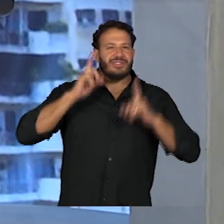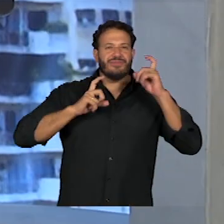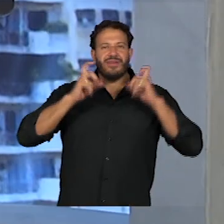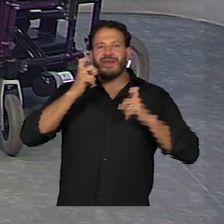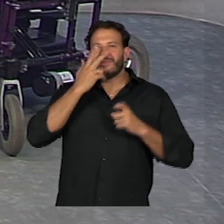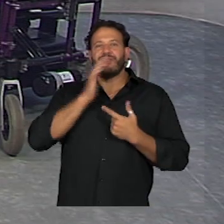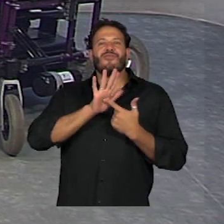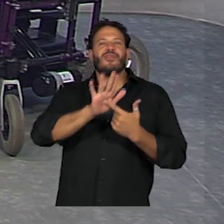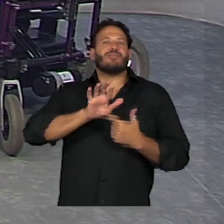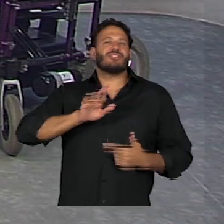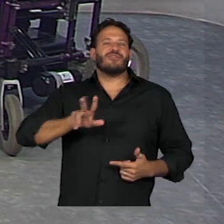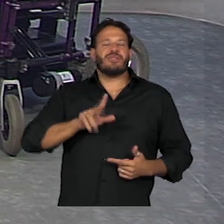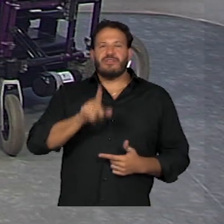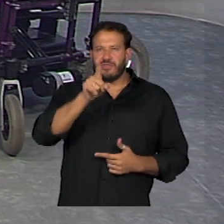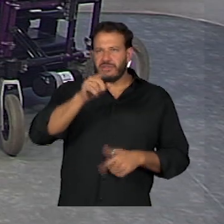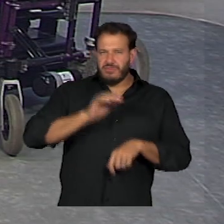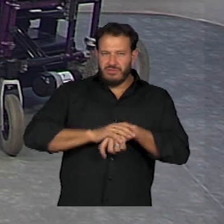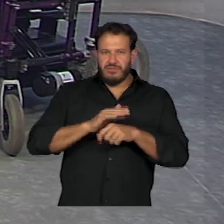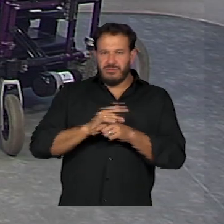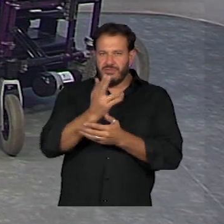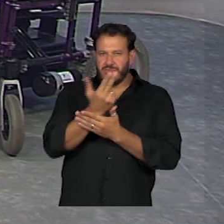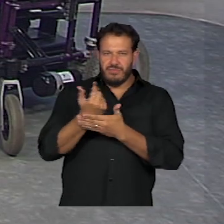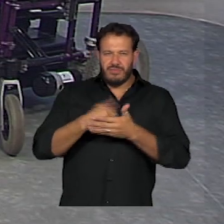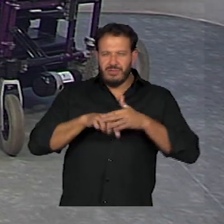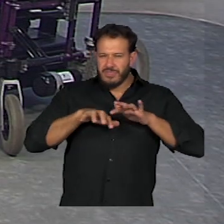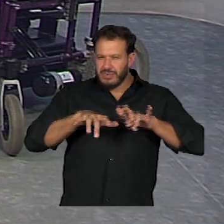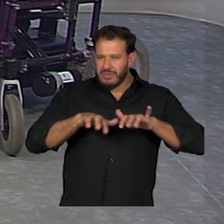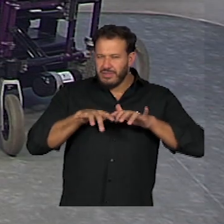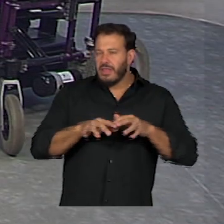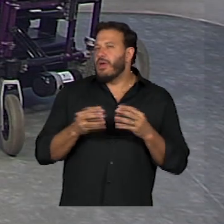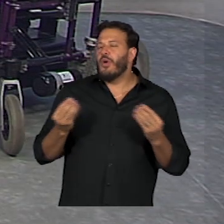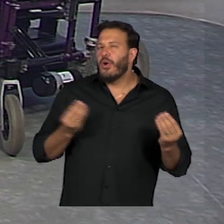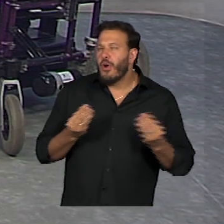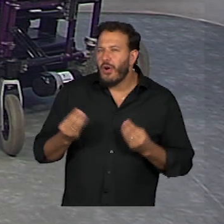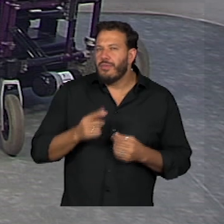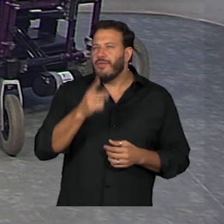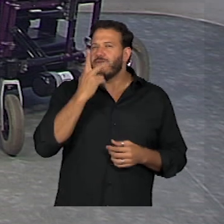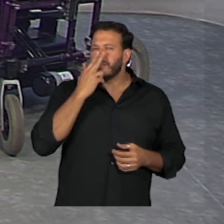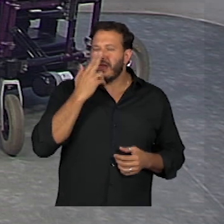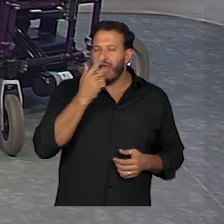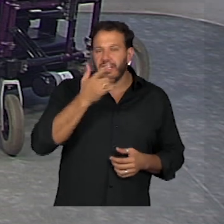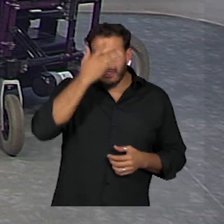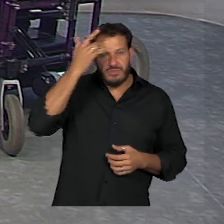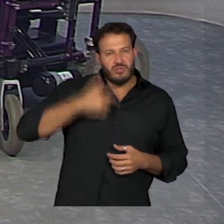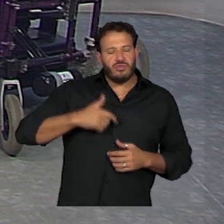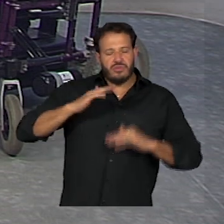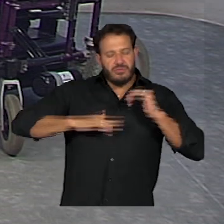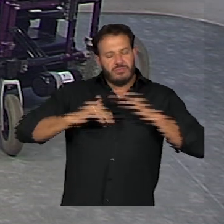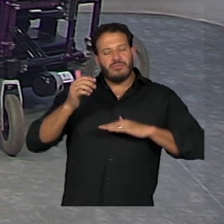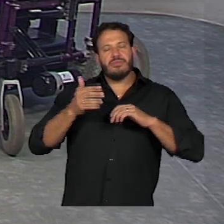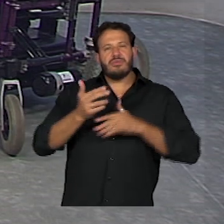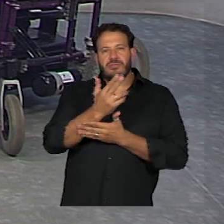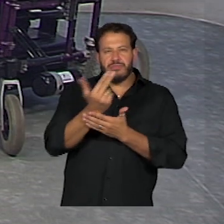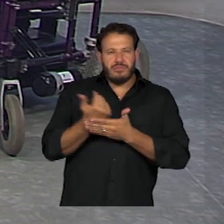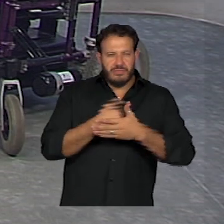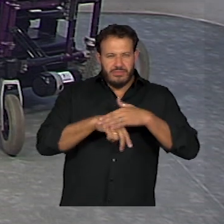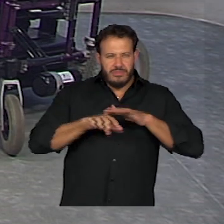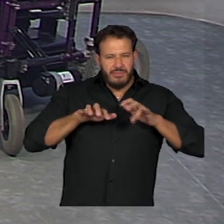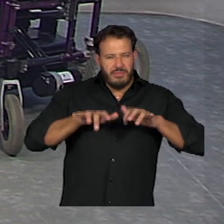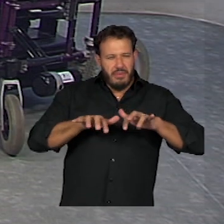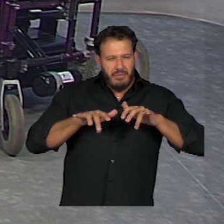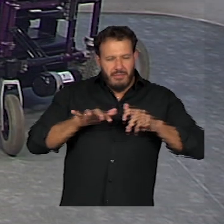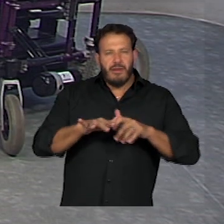Você está fazendo design. Estou fazendo design. Como que você acha que os designers, as novas criações, vão